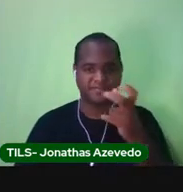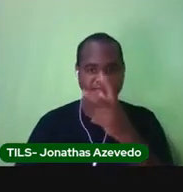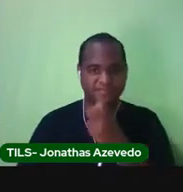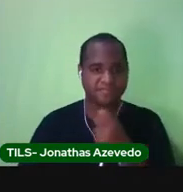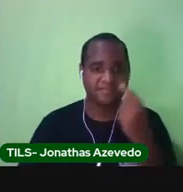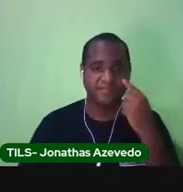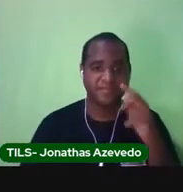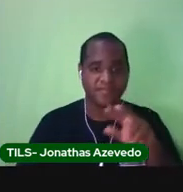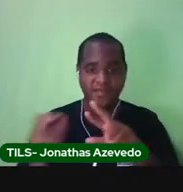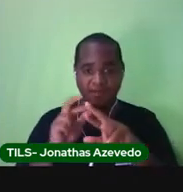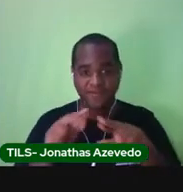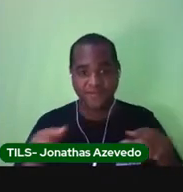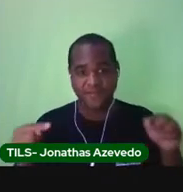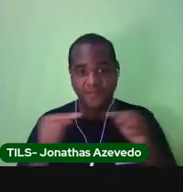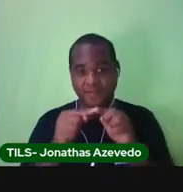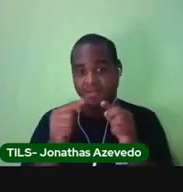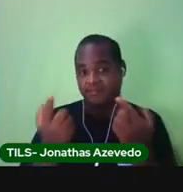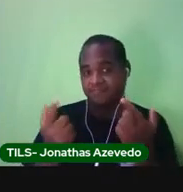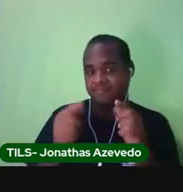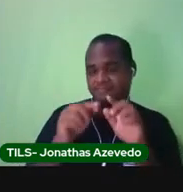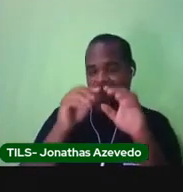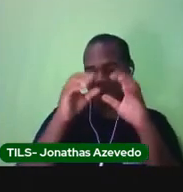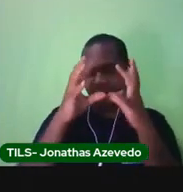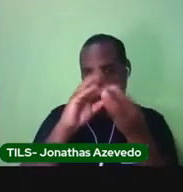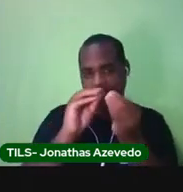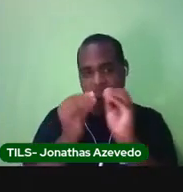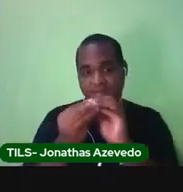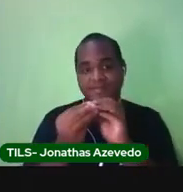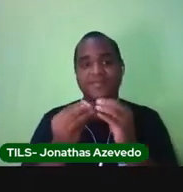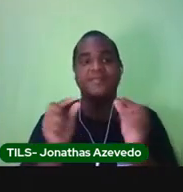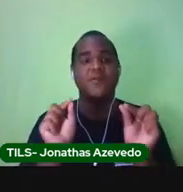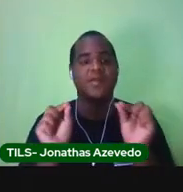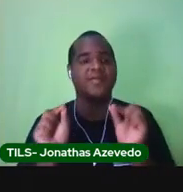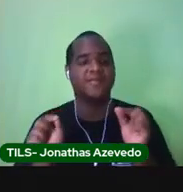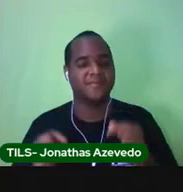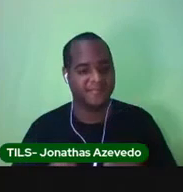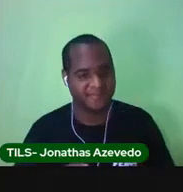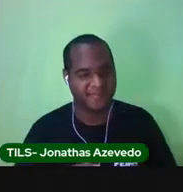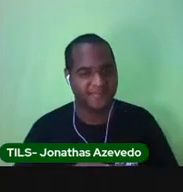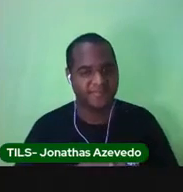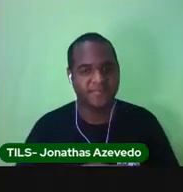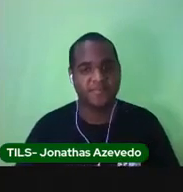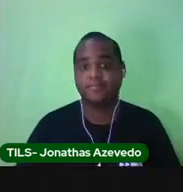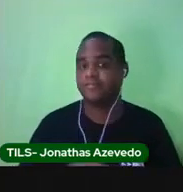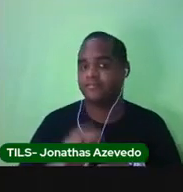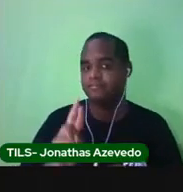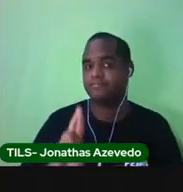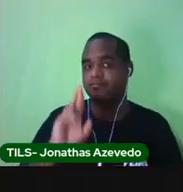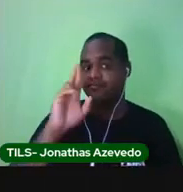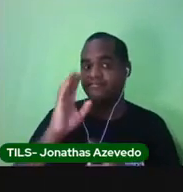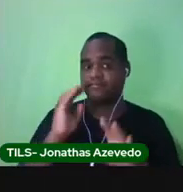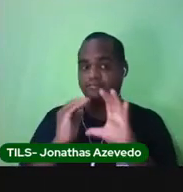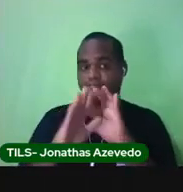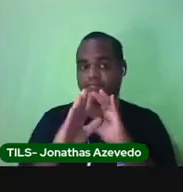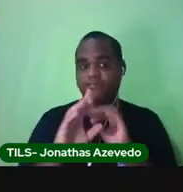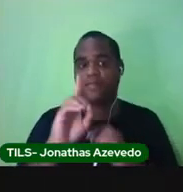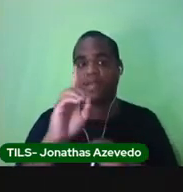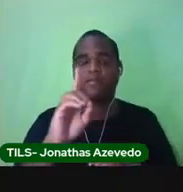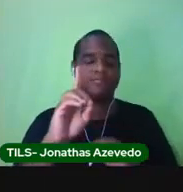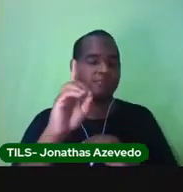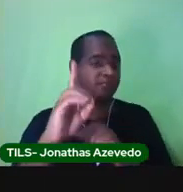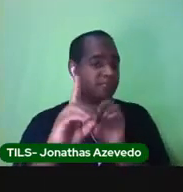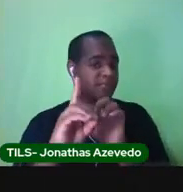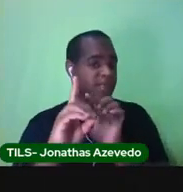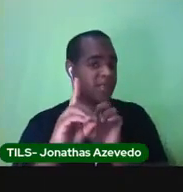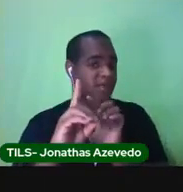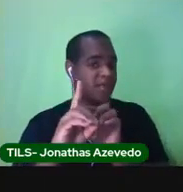elementos que formam o bilhete? Quem é o destinatário? O